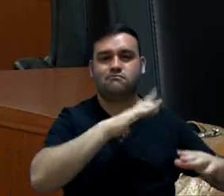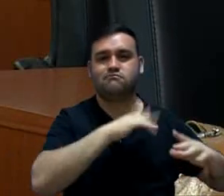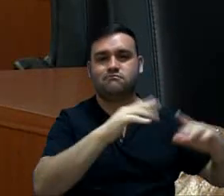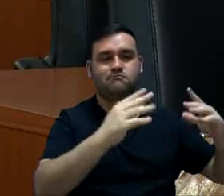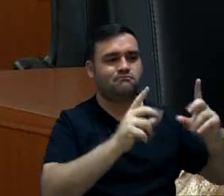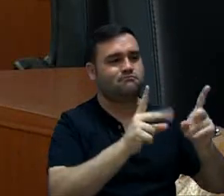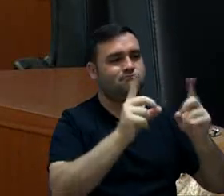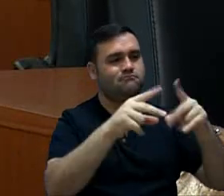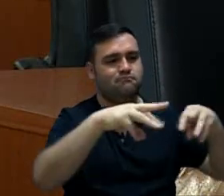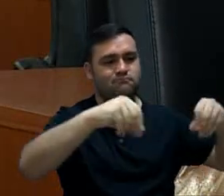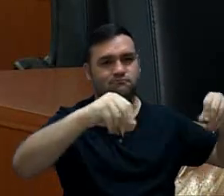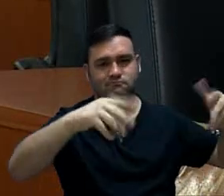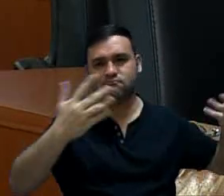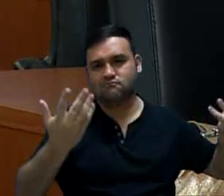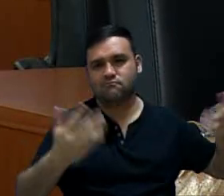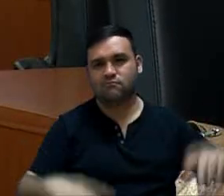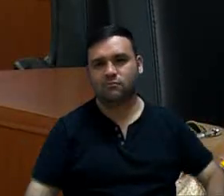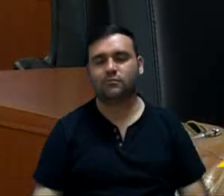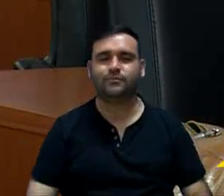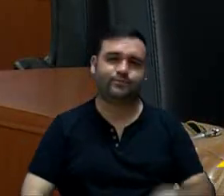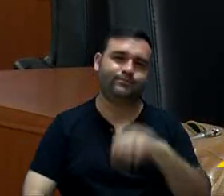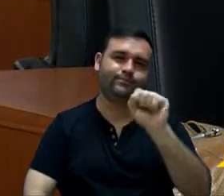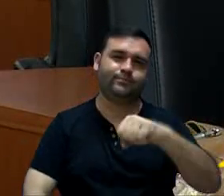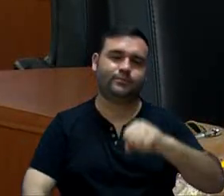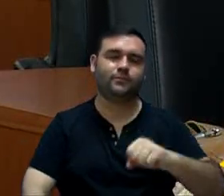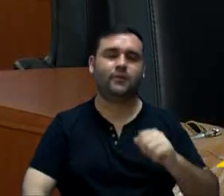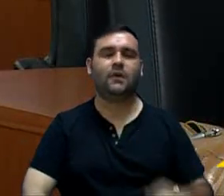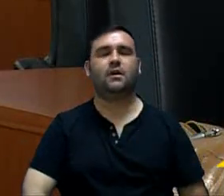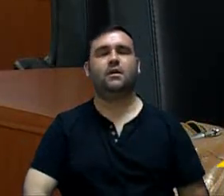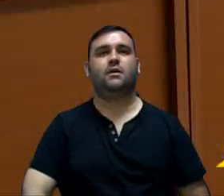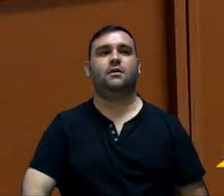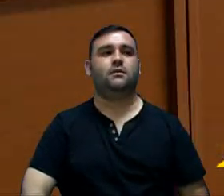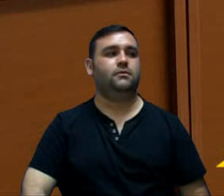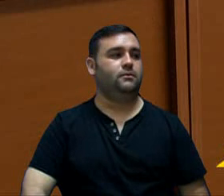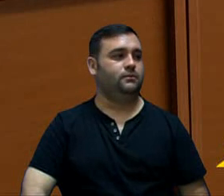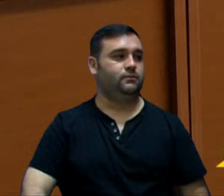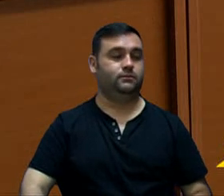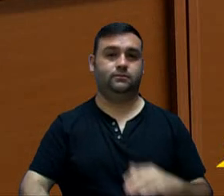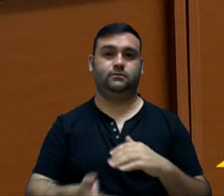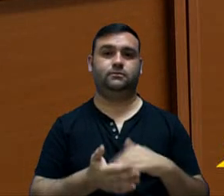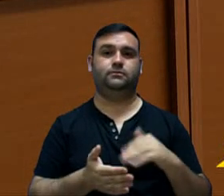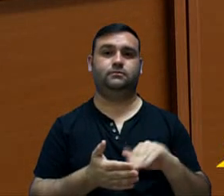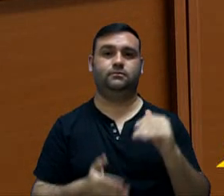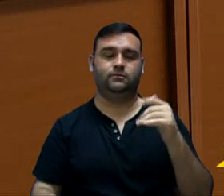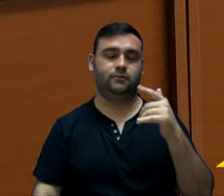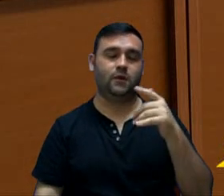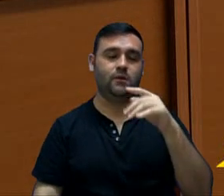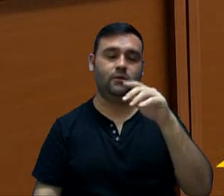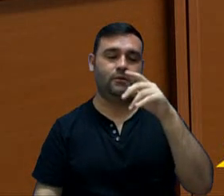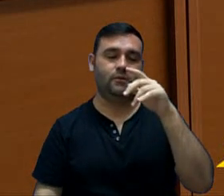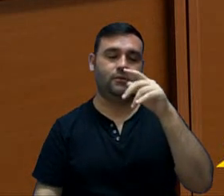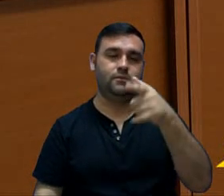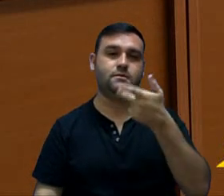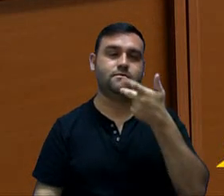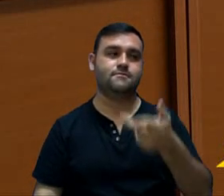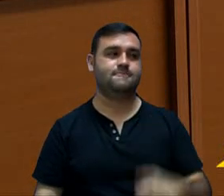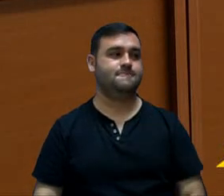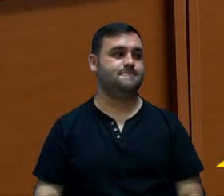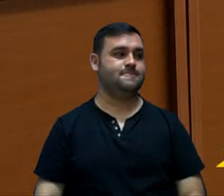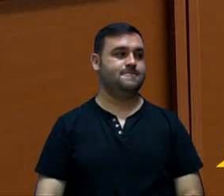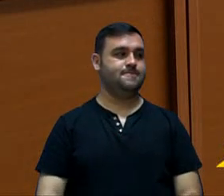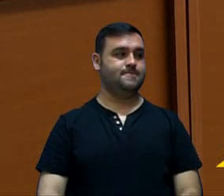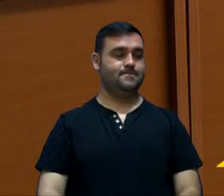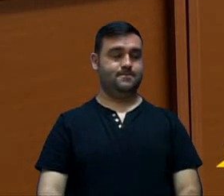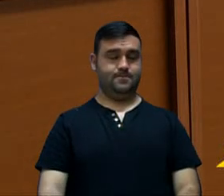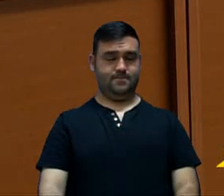loteamentos. Sim, mas... Alô. Só um presidente. Oi? Pode